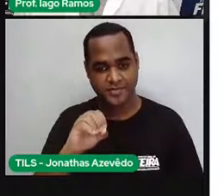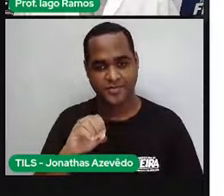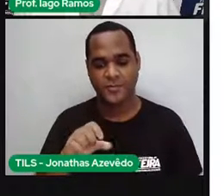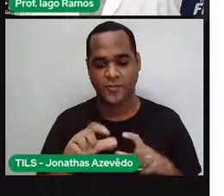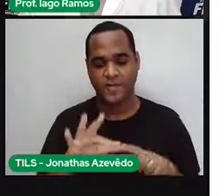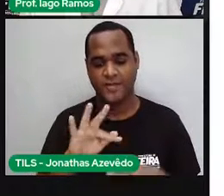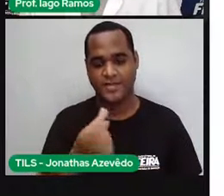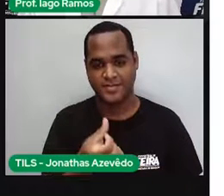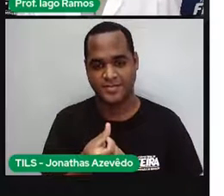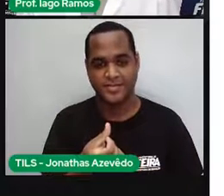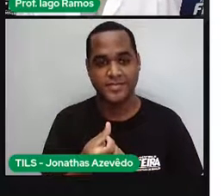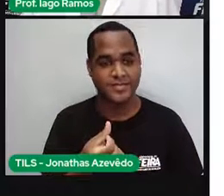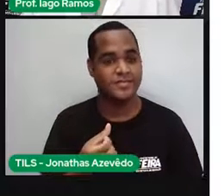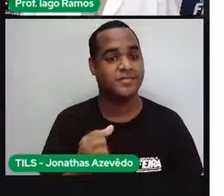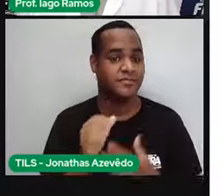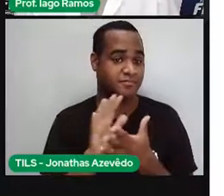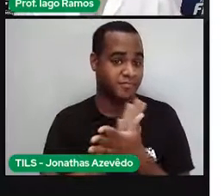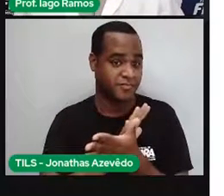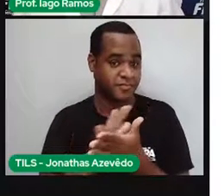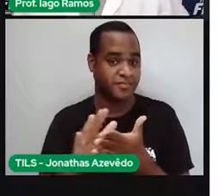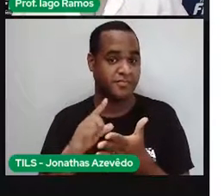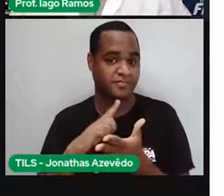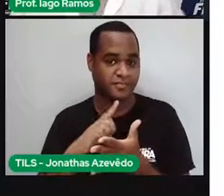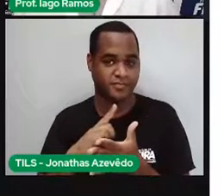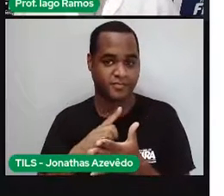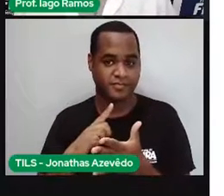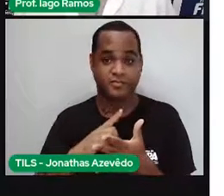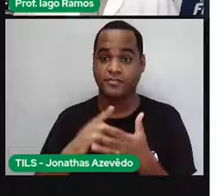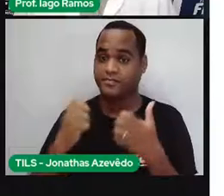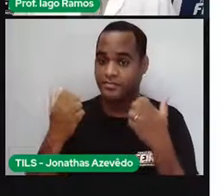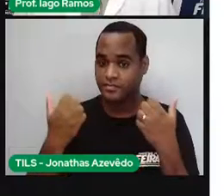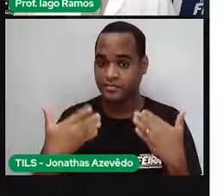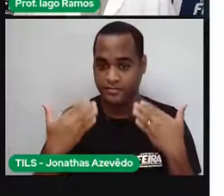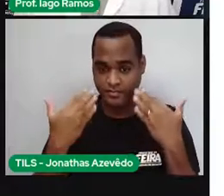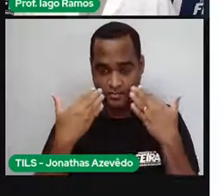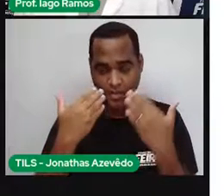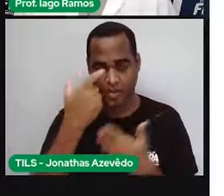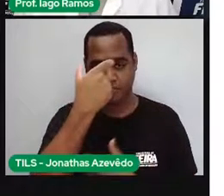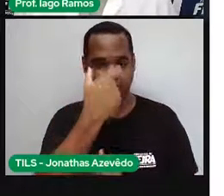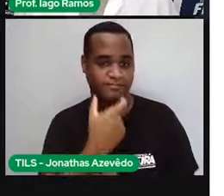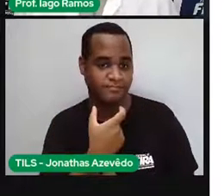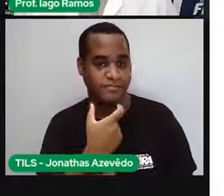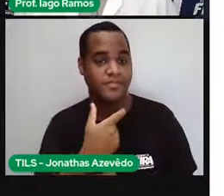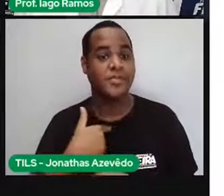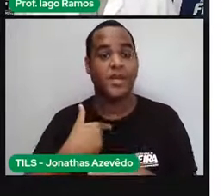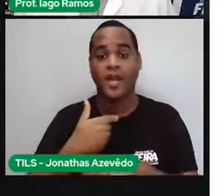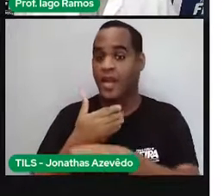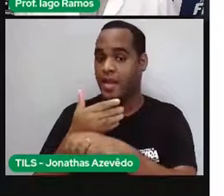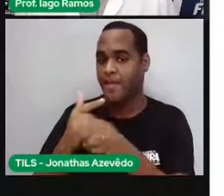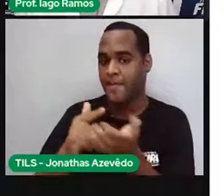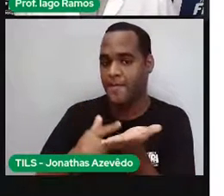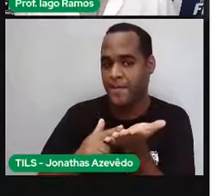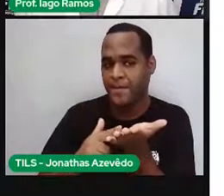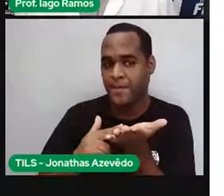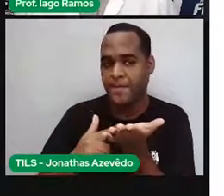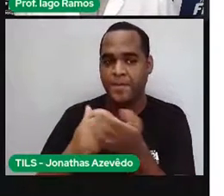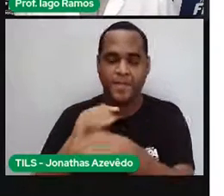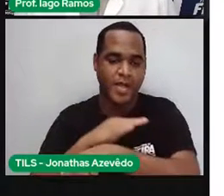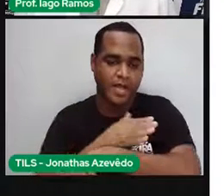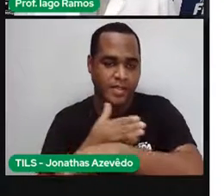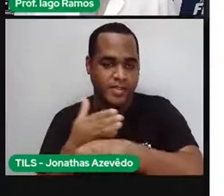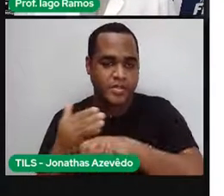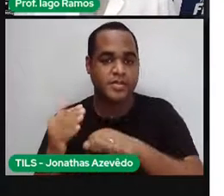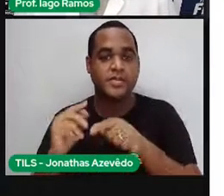Bom, algumas características aqui minha e do momento, é que eu tenho pele branca, cabelos pretos, eu tô